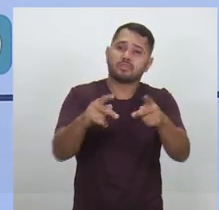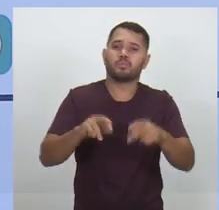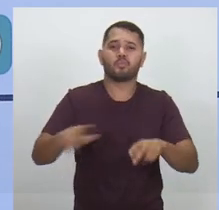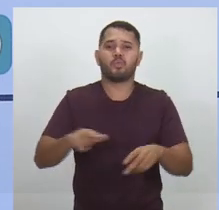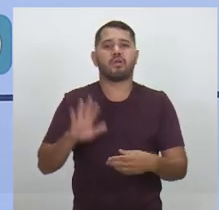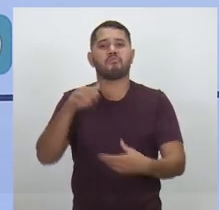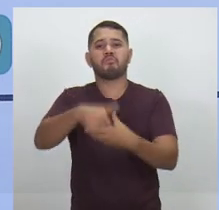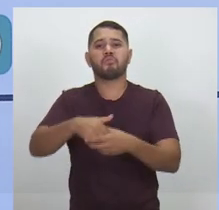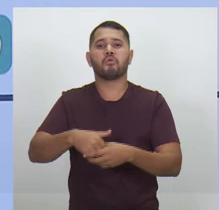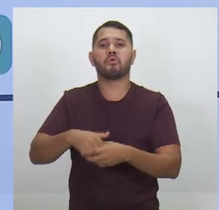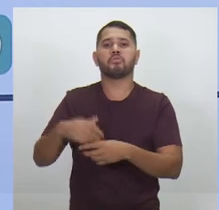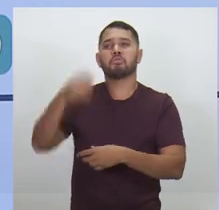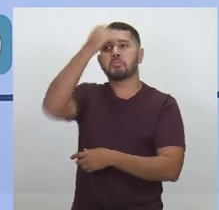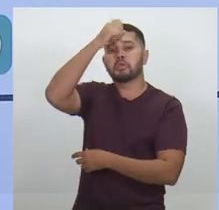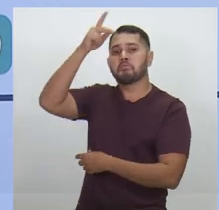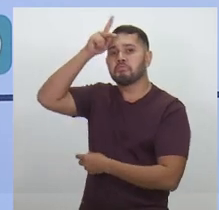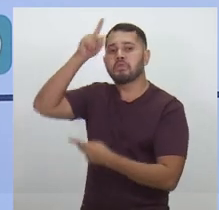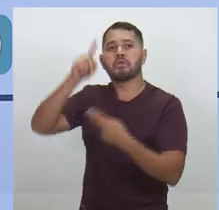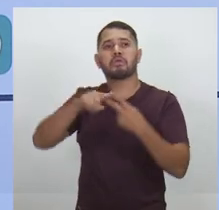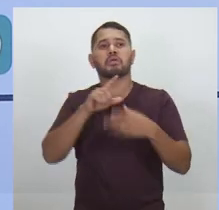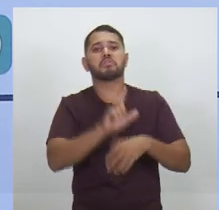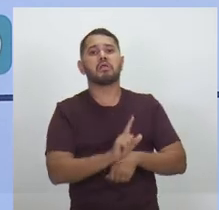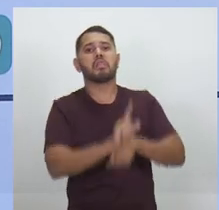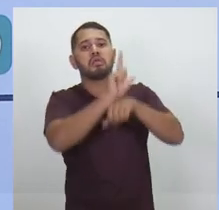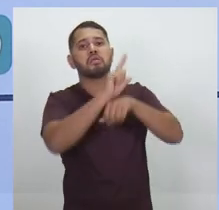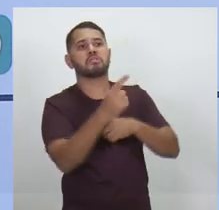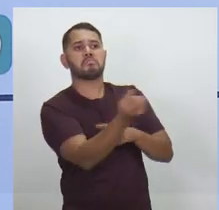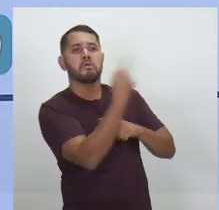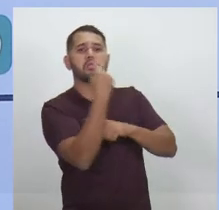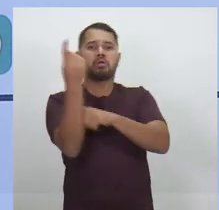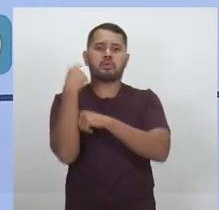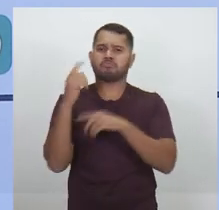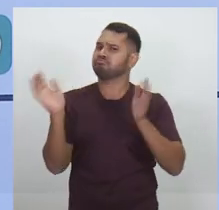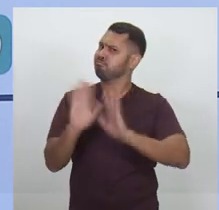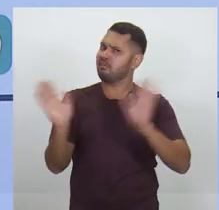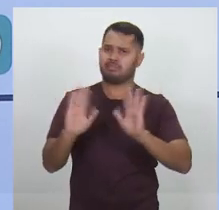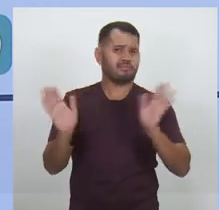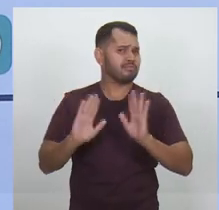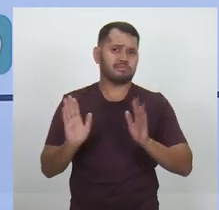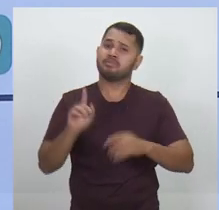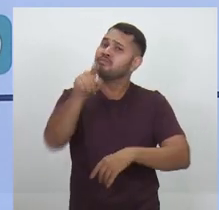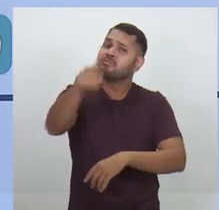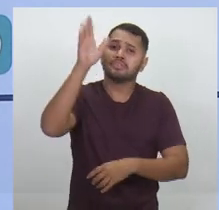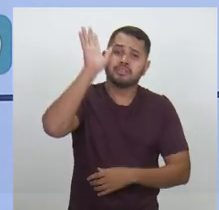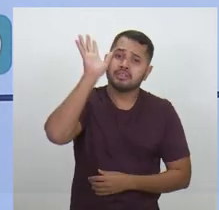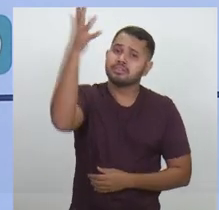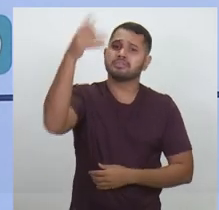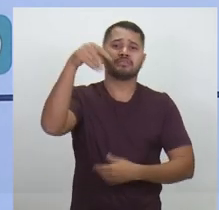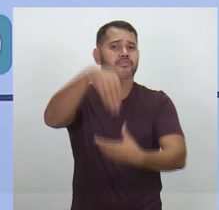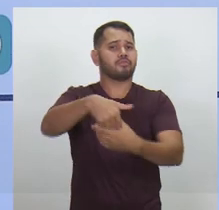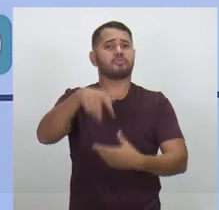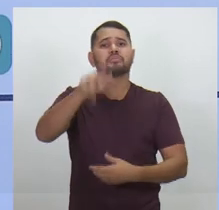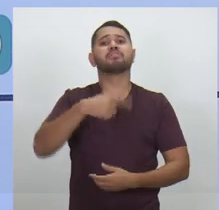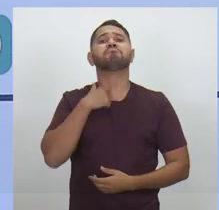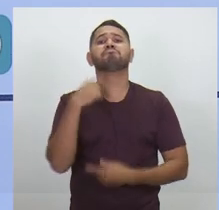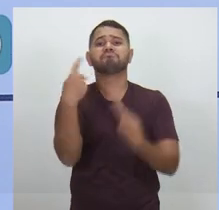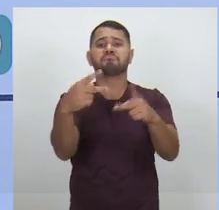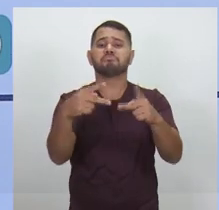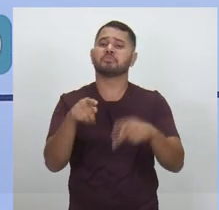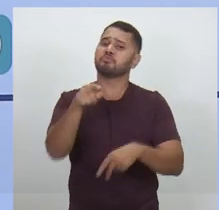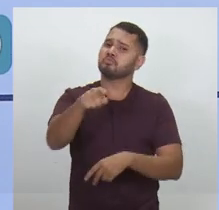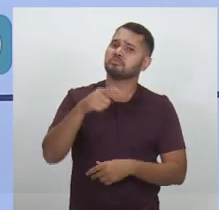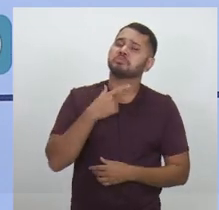votar em quem o prefeito ou o líder comunitário está mandando você votar. A decisão é sua. Aí você